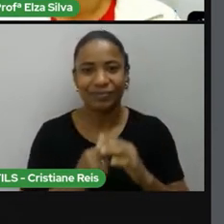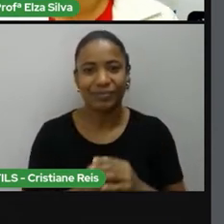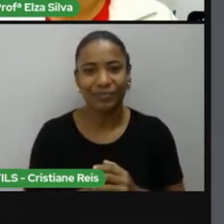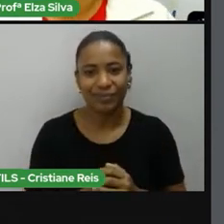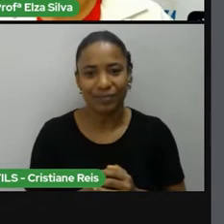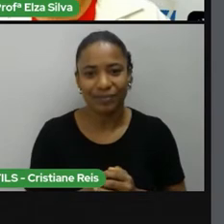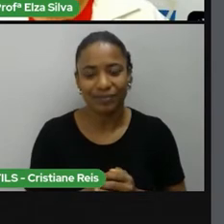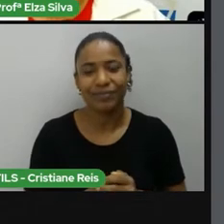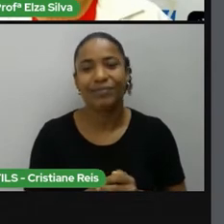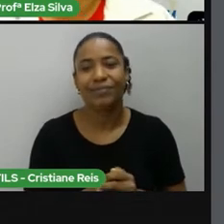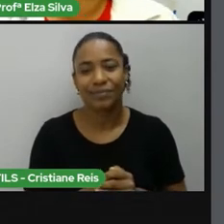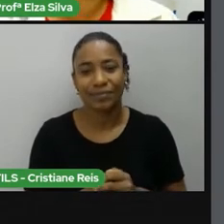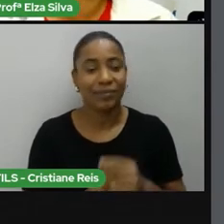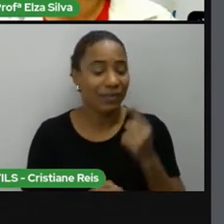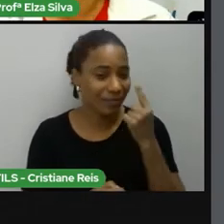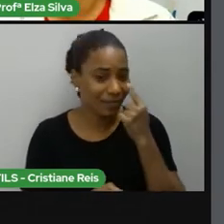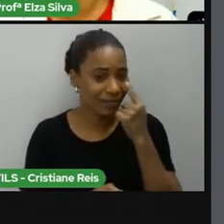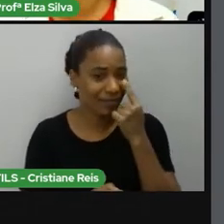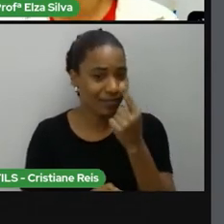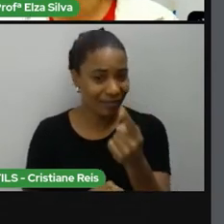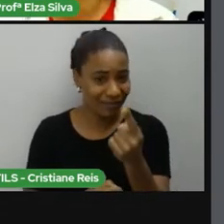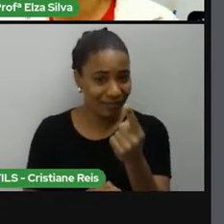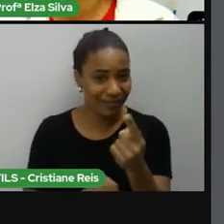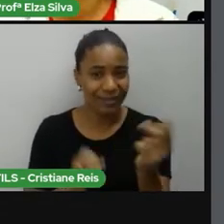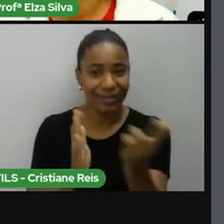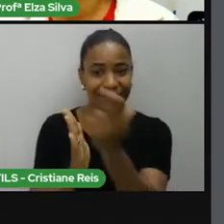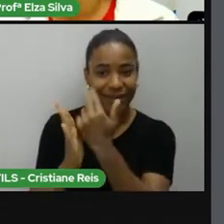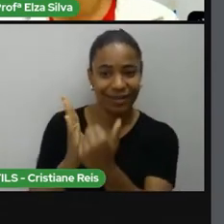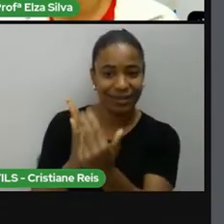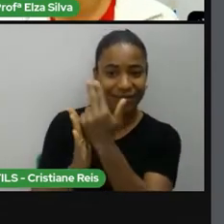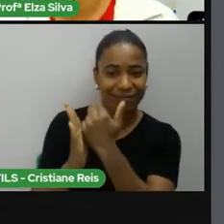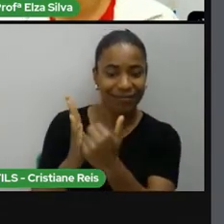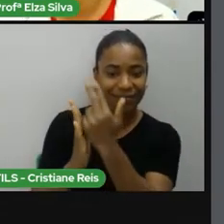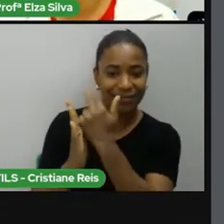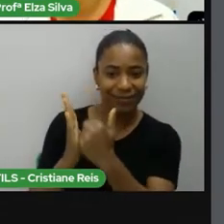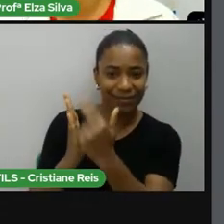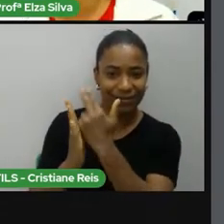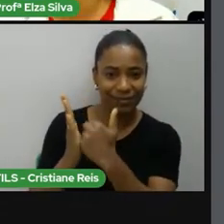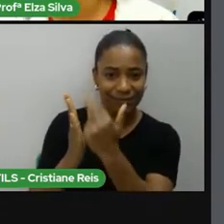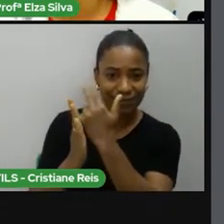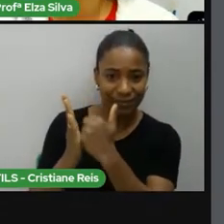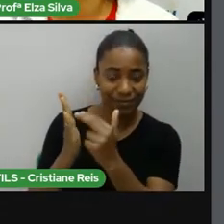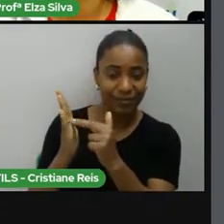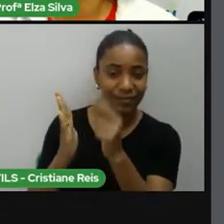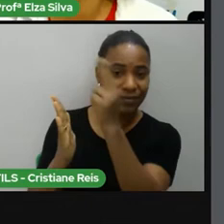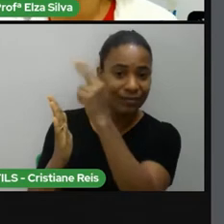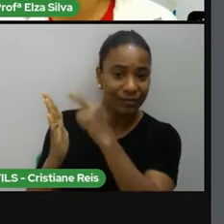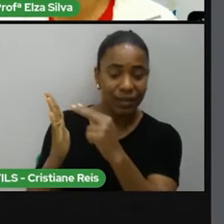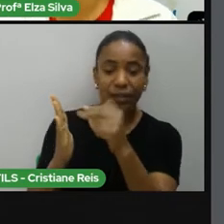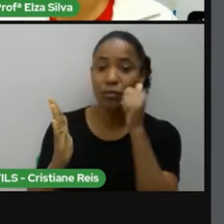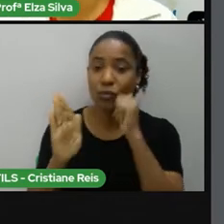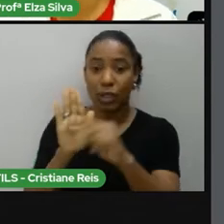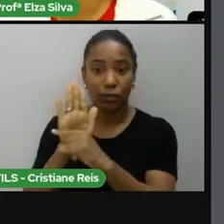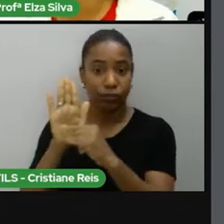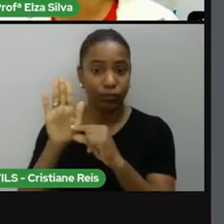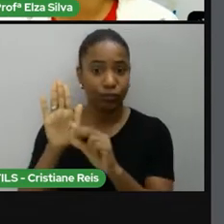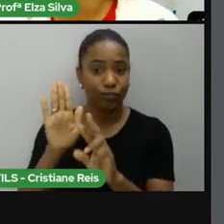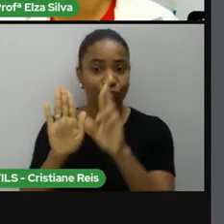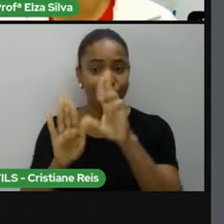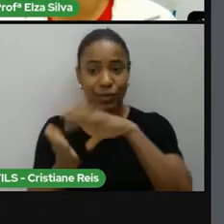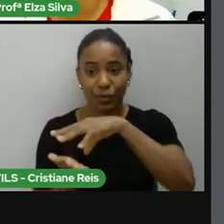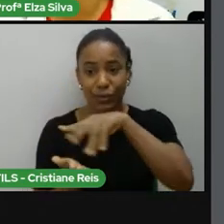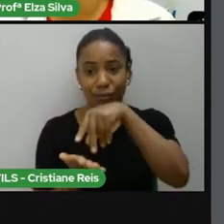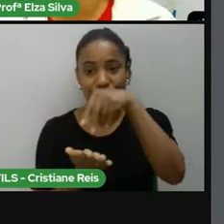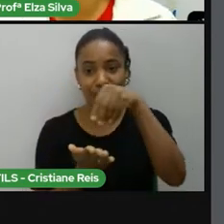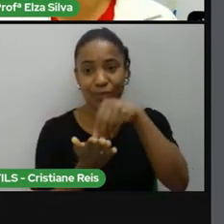Vamos agora contemplar esta pintura que foi produzida por Tarsila do Amaral, uma artista plástica